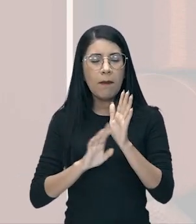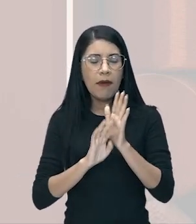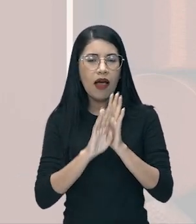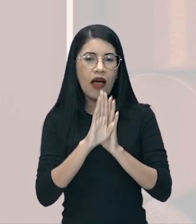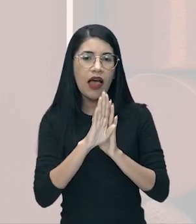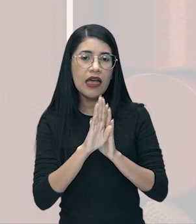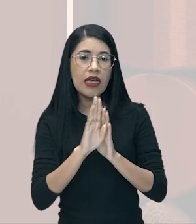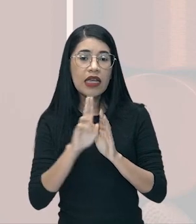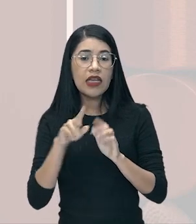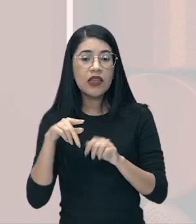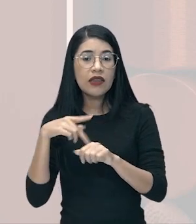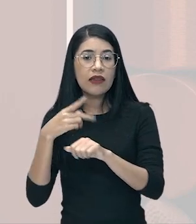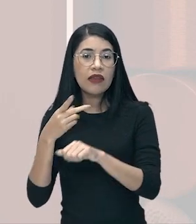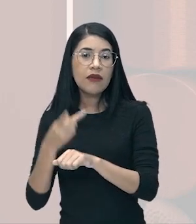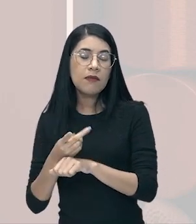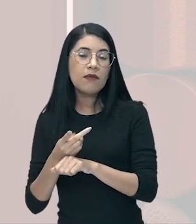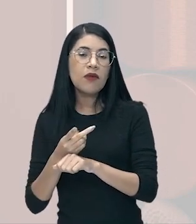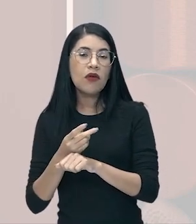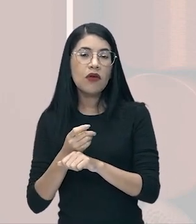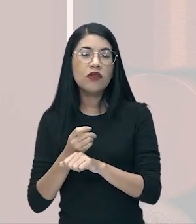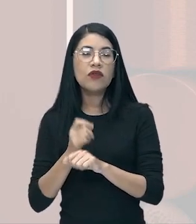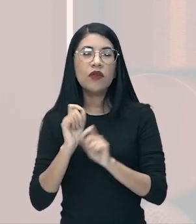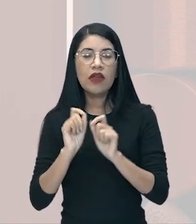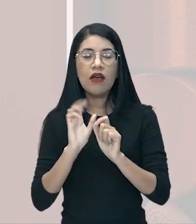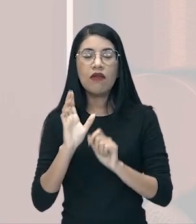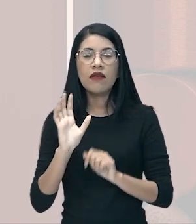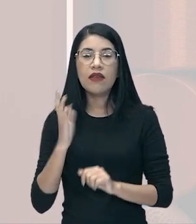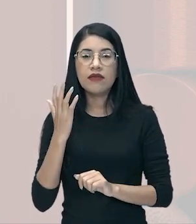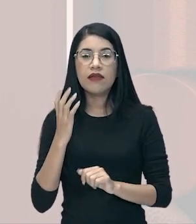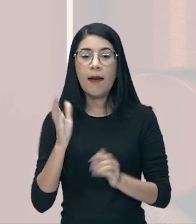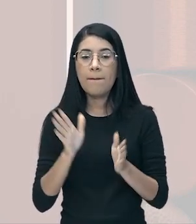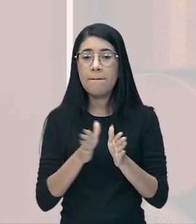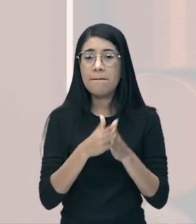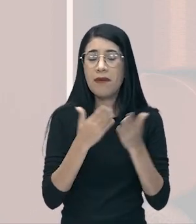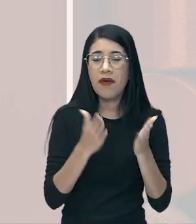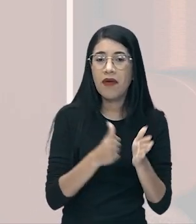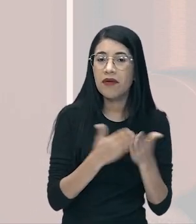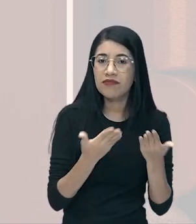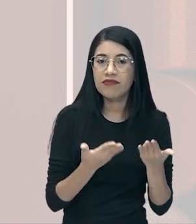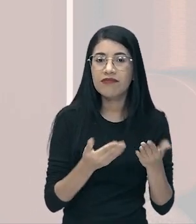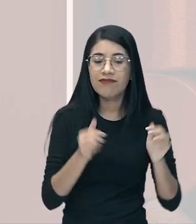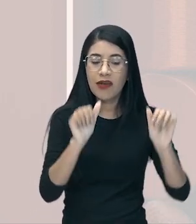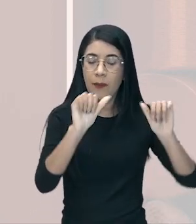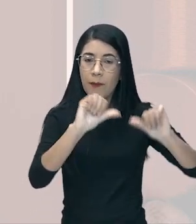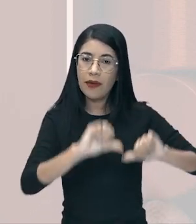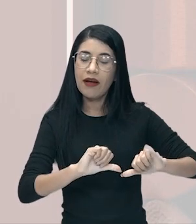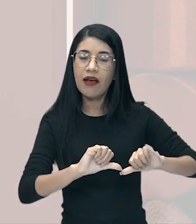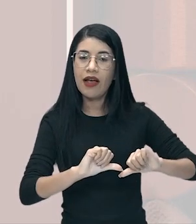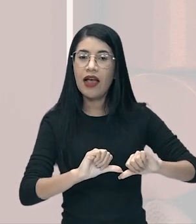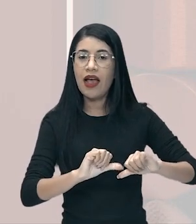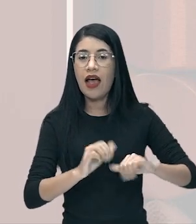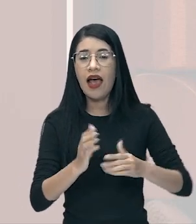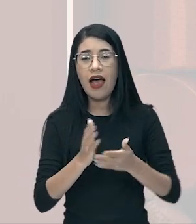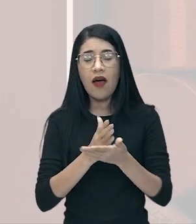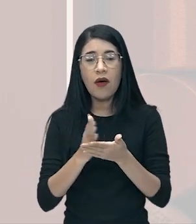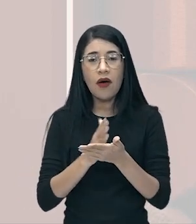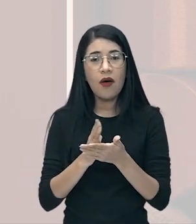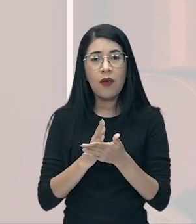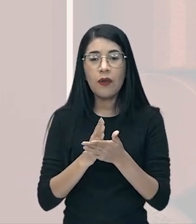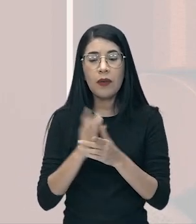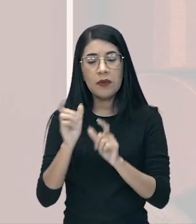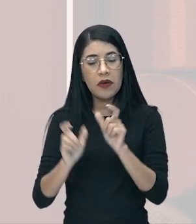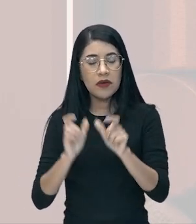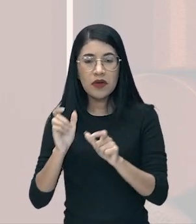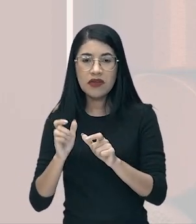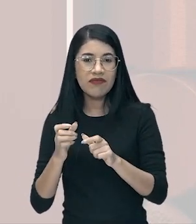o seu patrimônio todo ruído, você está na miséria. Muitos americanos não suportaram isso e acabaram por dar